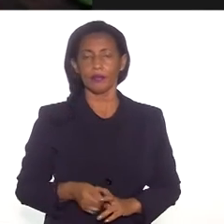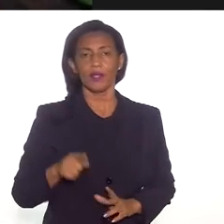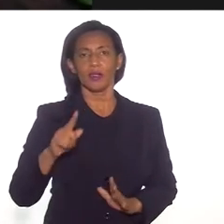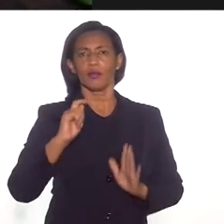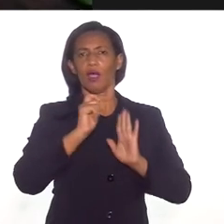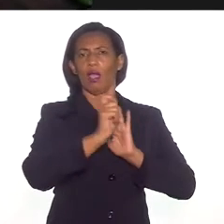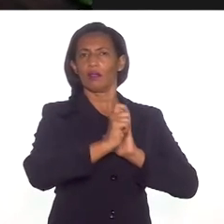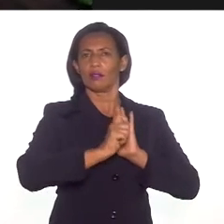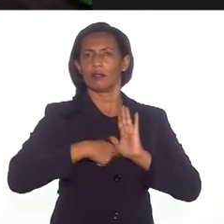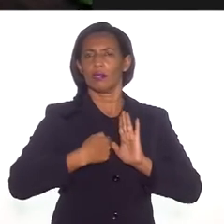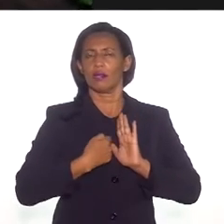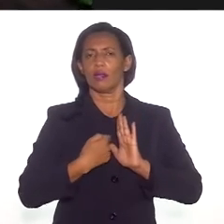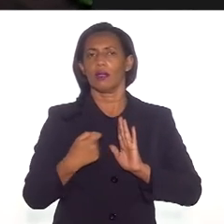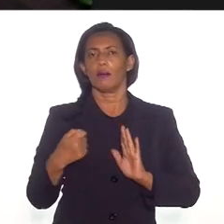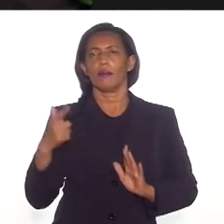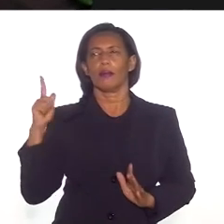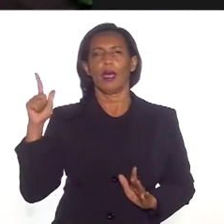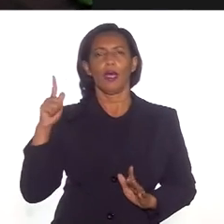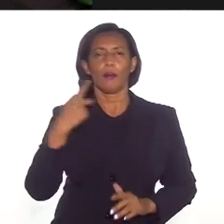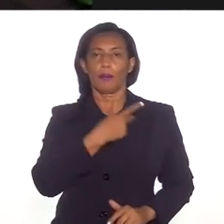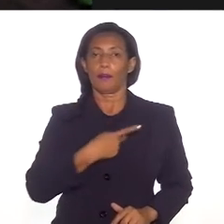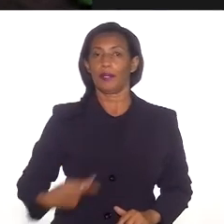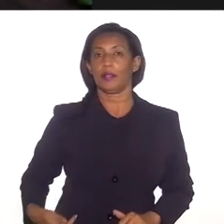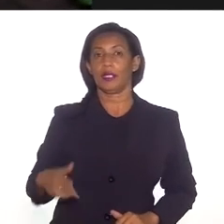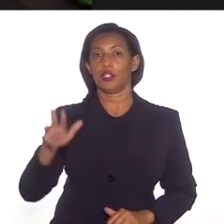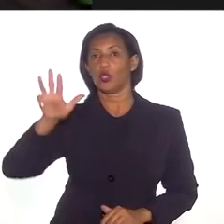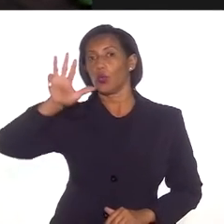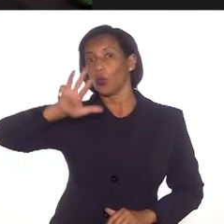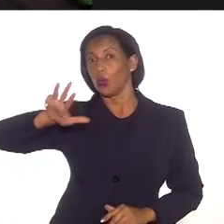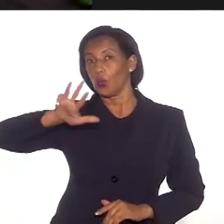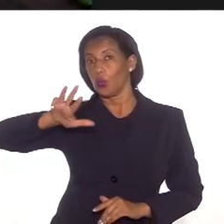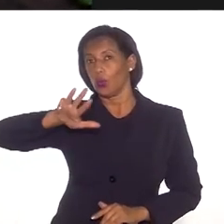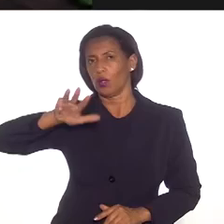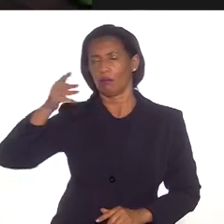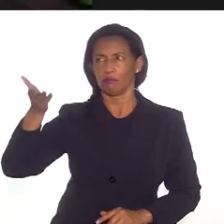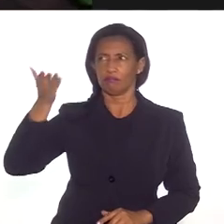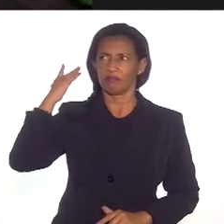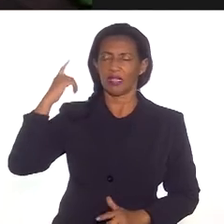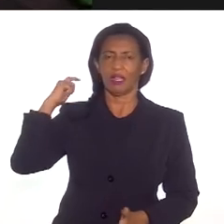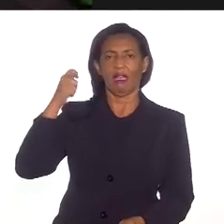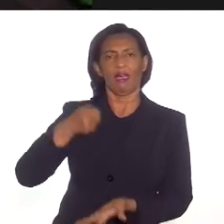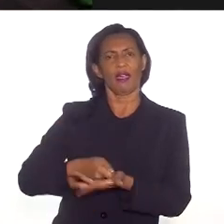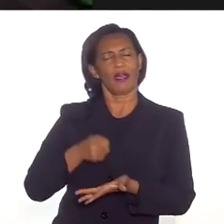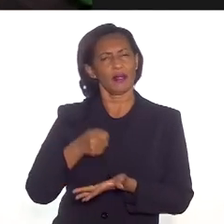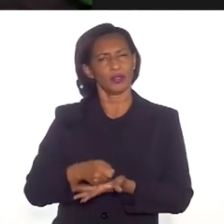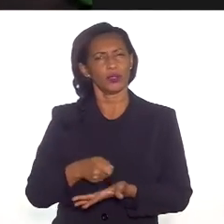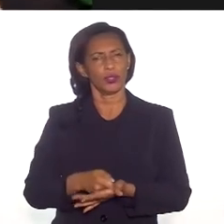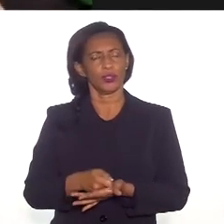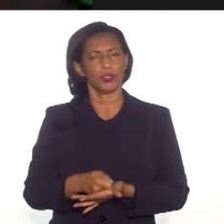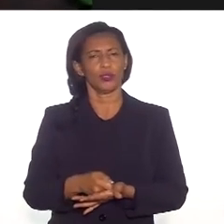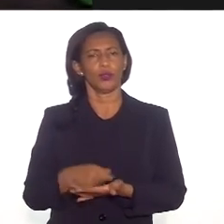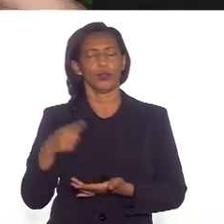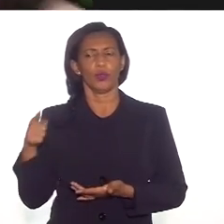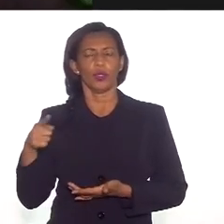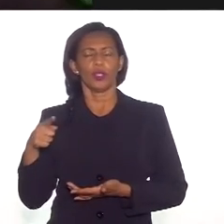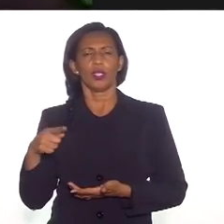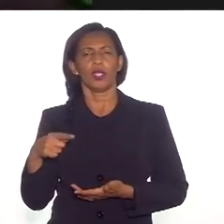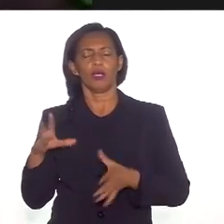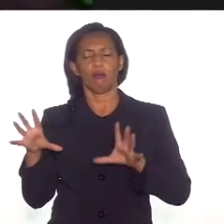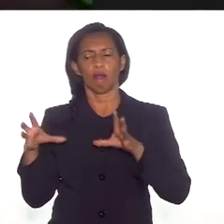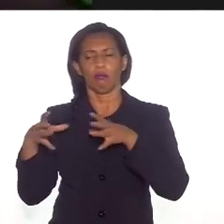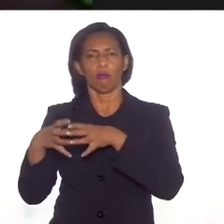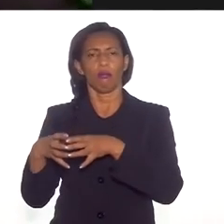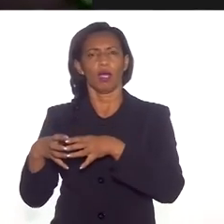que foi assinada pelo presidente Lula naquela ocasião e que garantiu que a temática